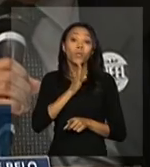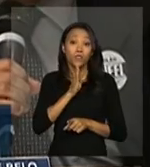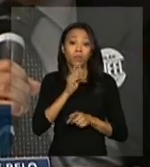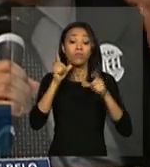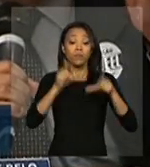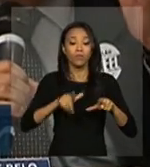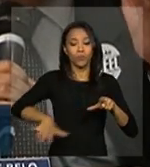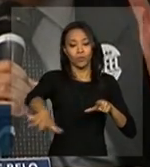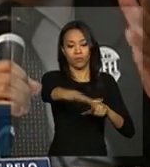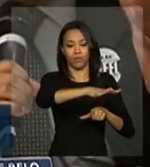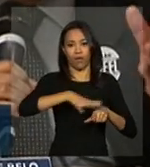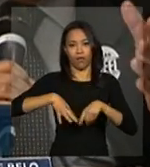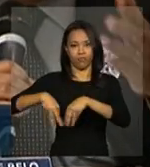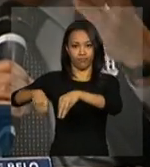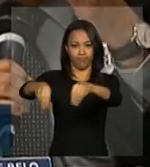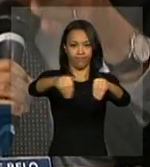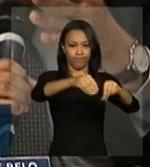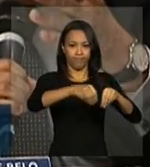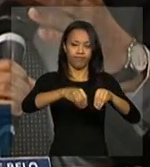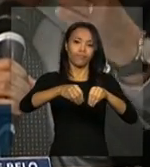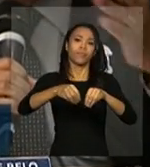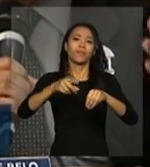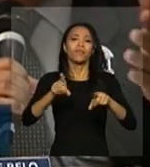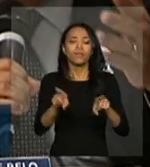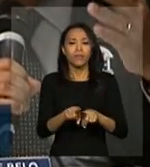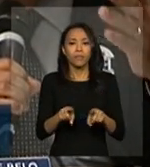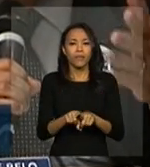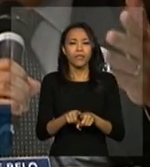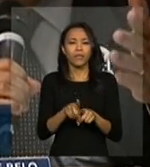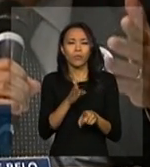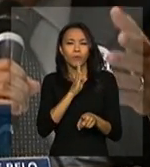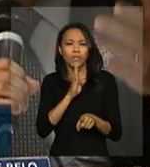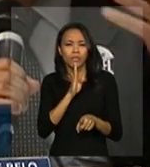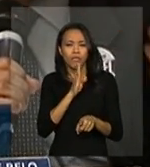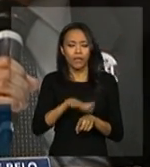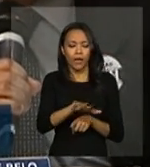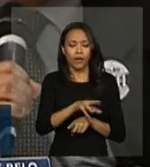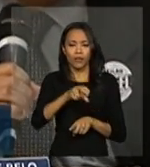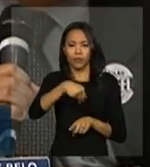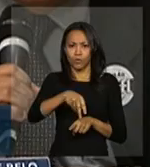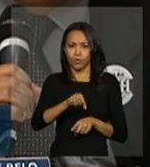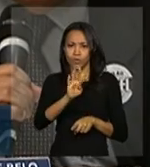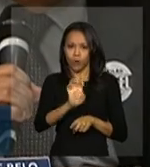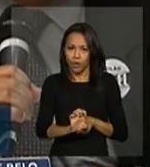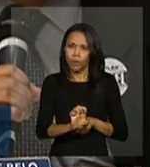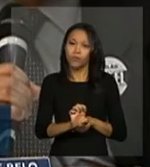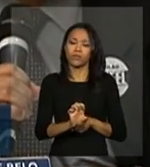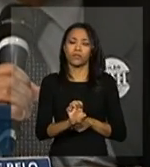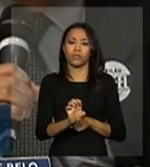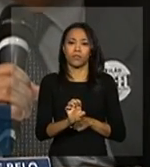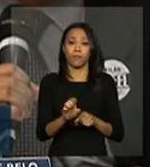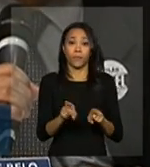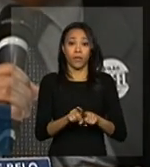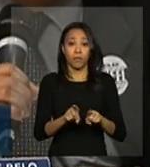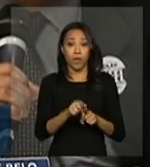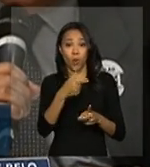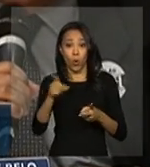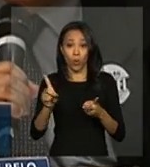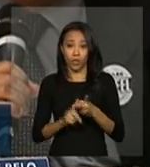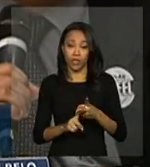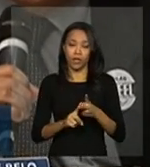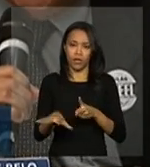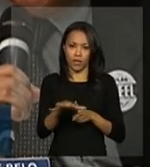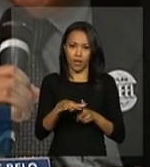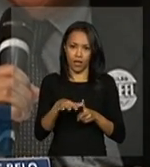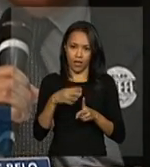Quer dizer, ali é o dia a dia da Eletronorte, na área do Norte, e o dia a dia de Furnas, né, na